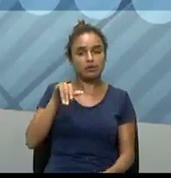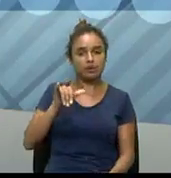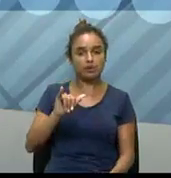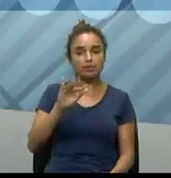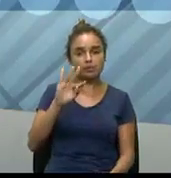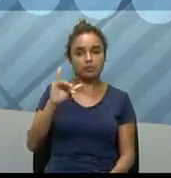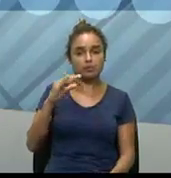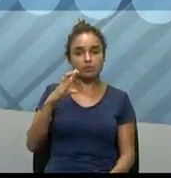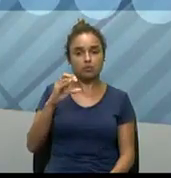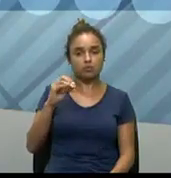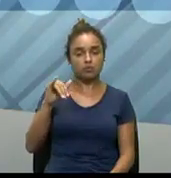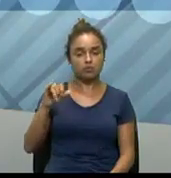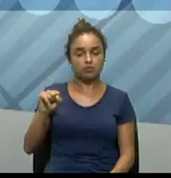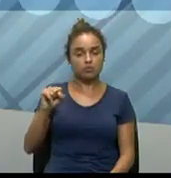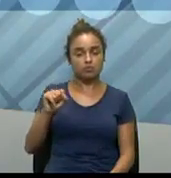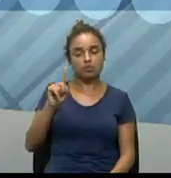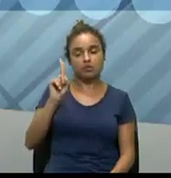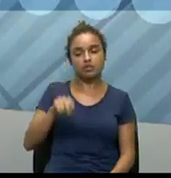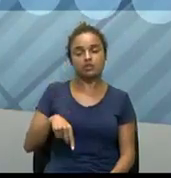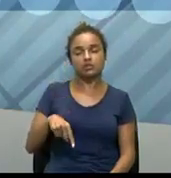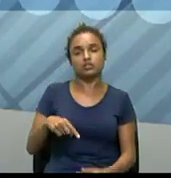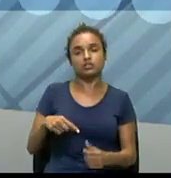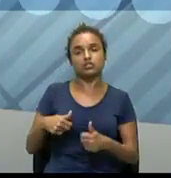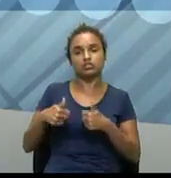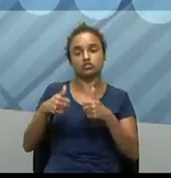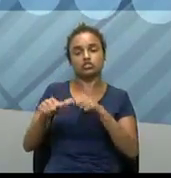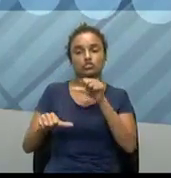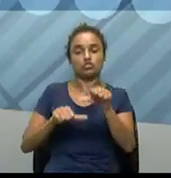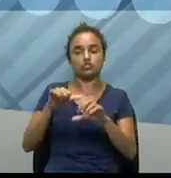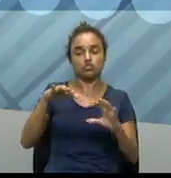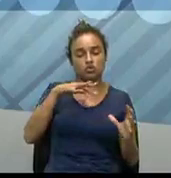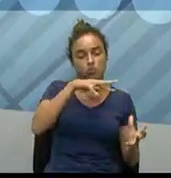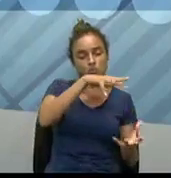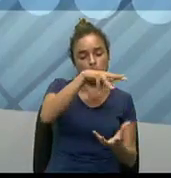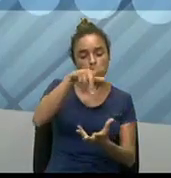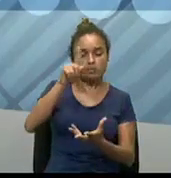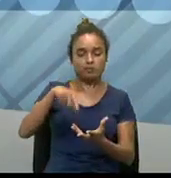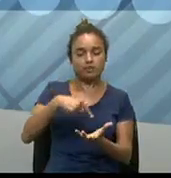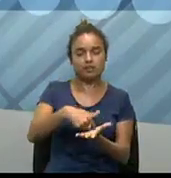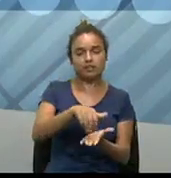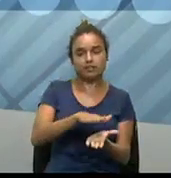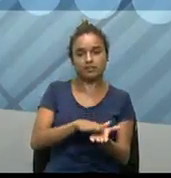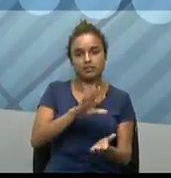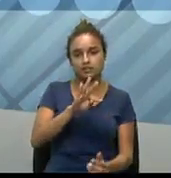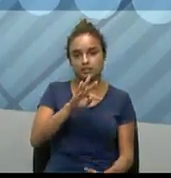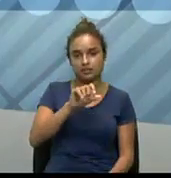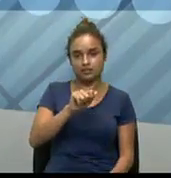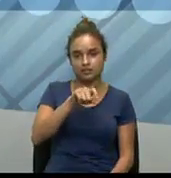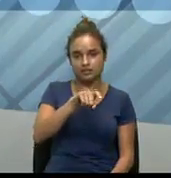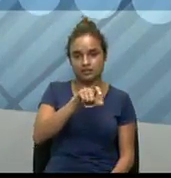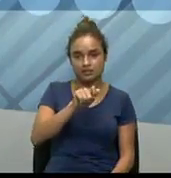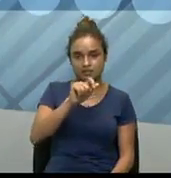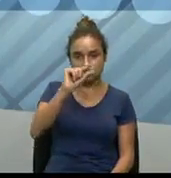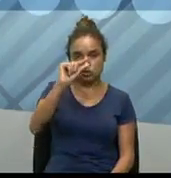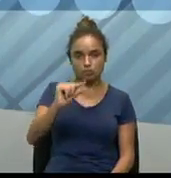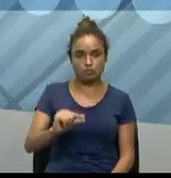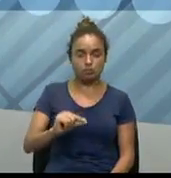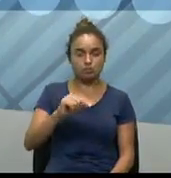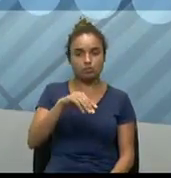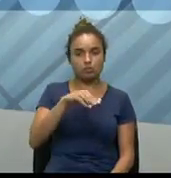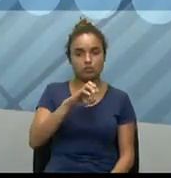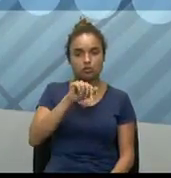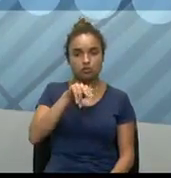em função da universalidade, né? Então, a taxa também, ela é muito menor, tá?